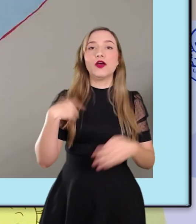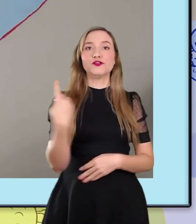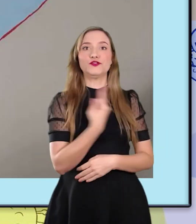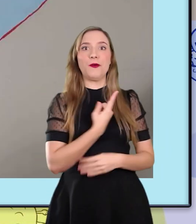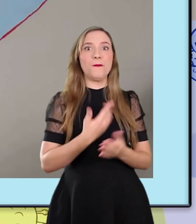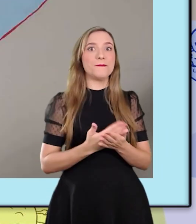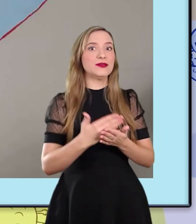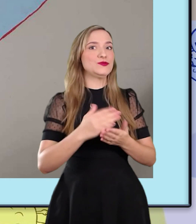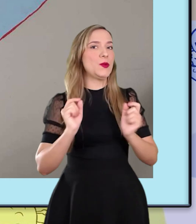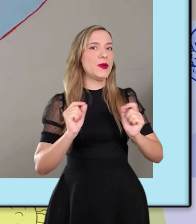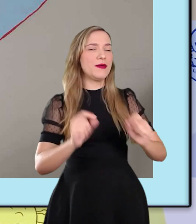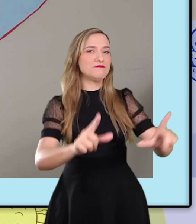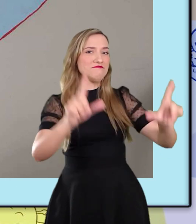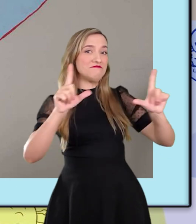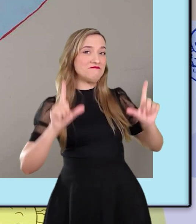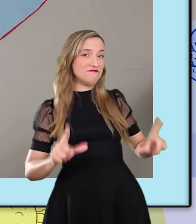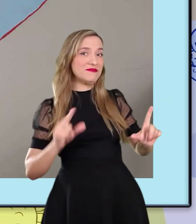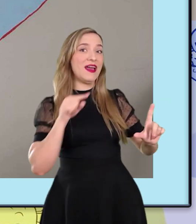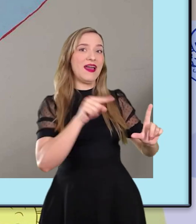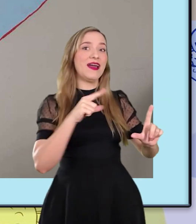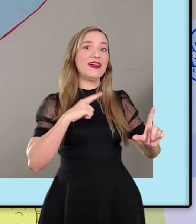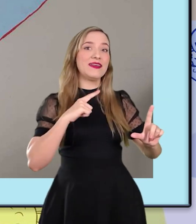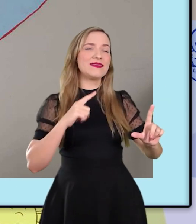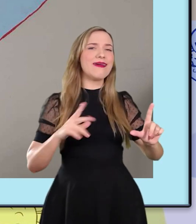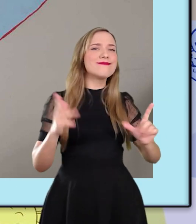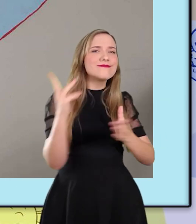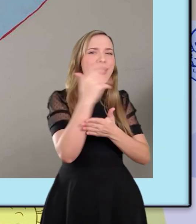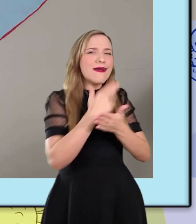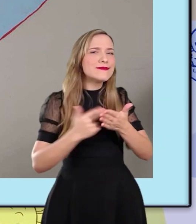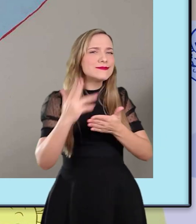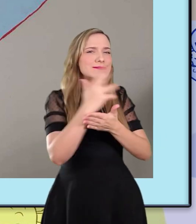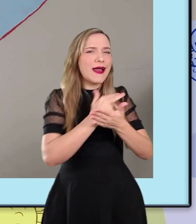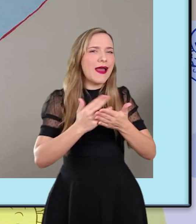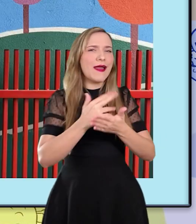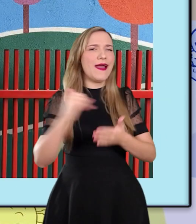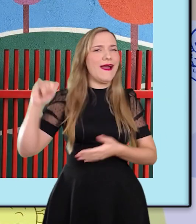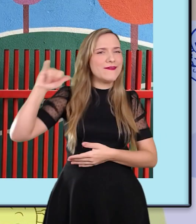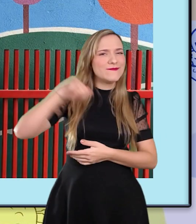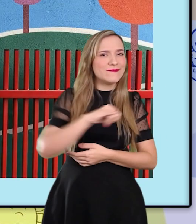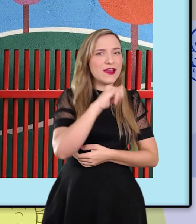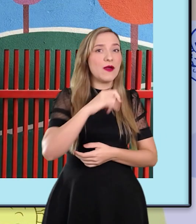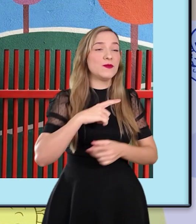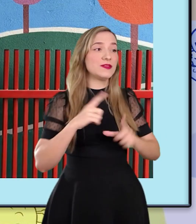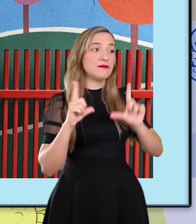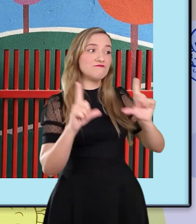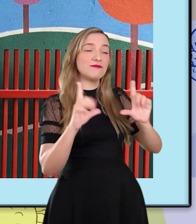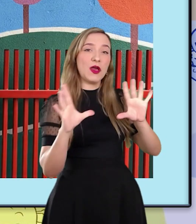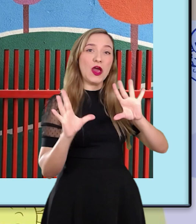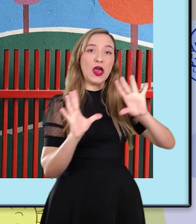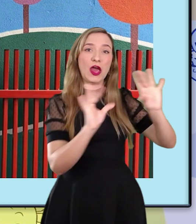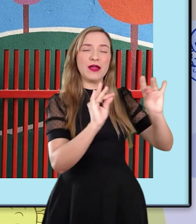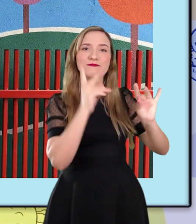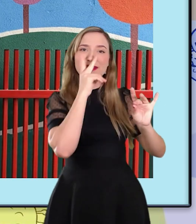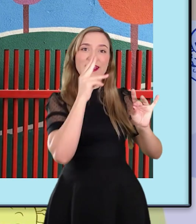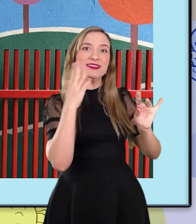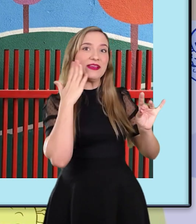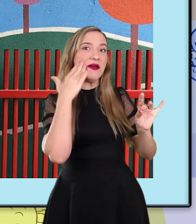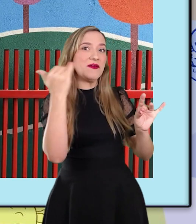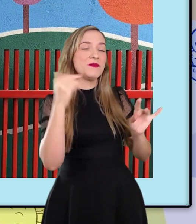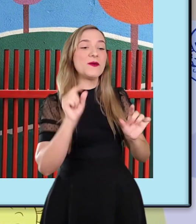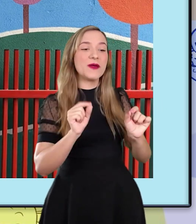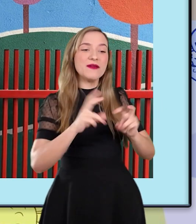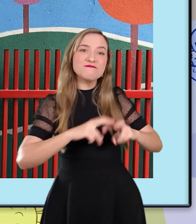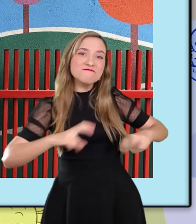fizemos um cartaz com formato de avião, colamos na parede. E foi o maior sucesso.